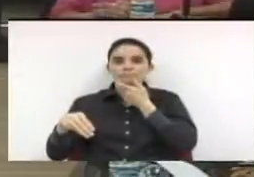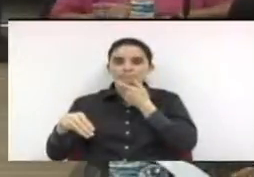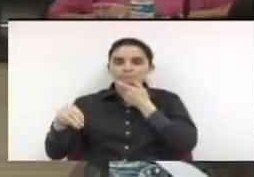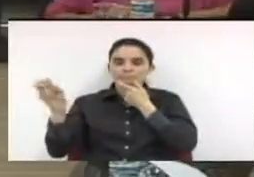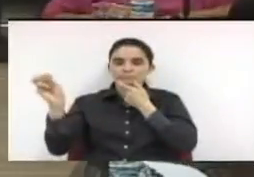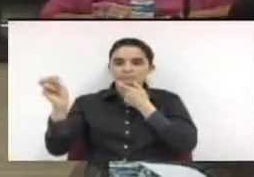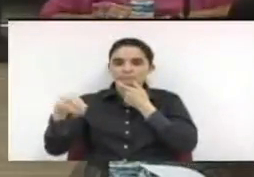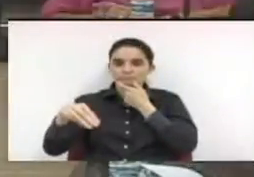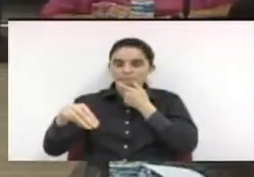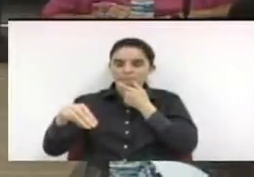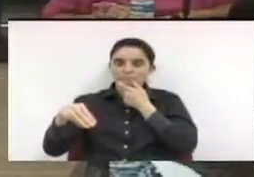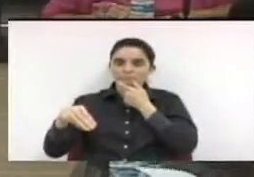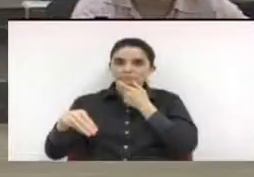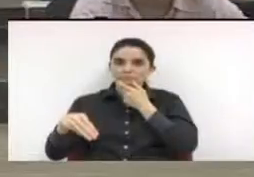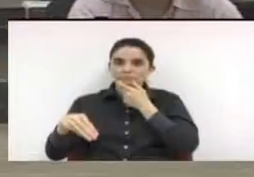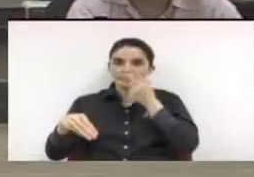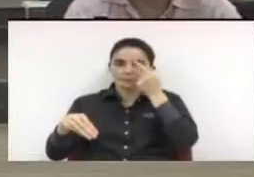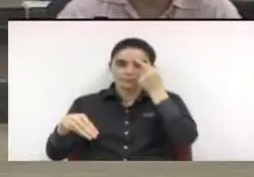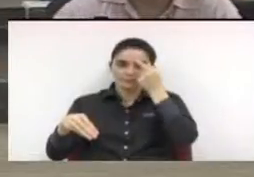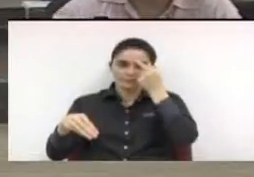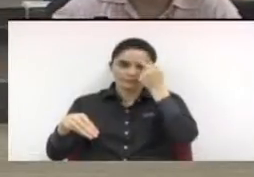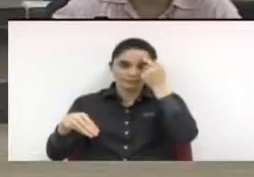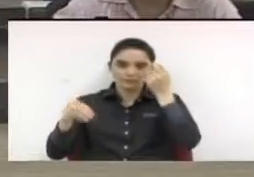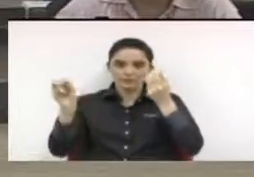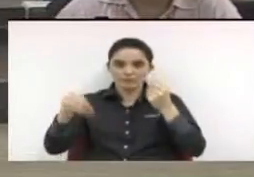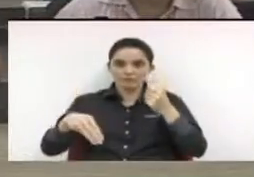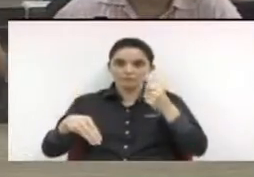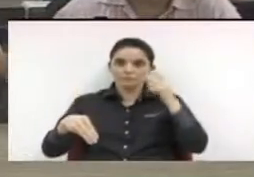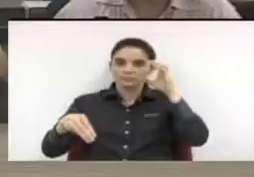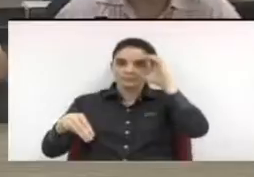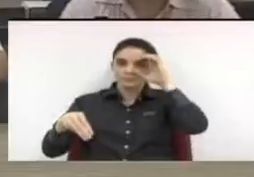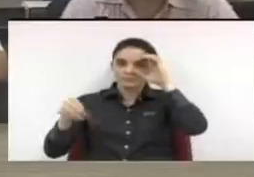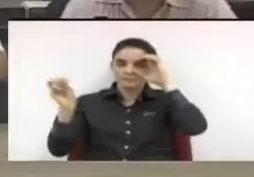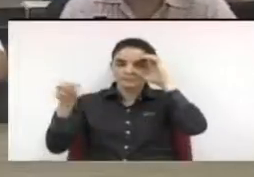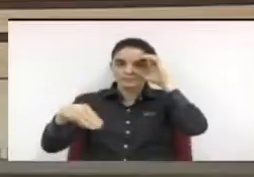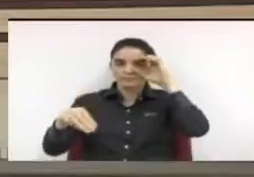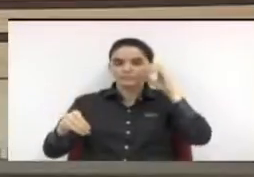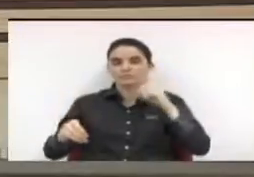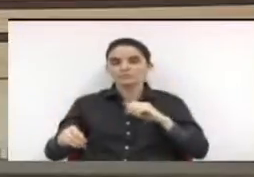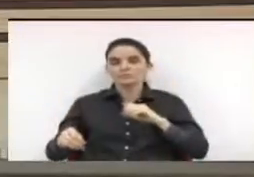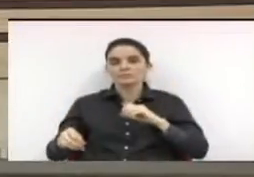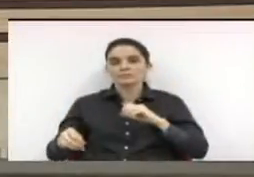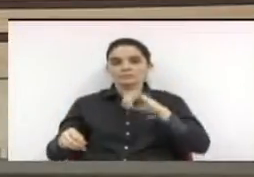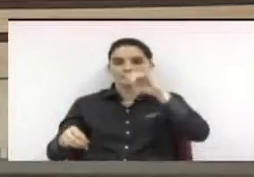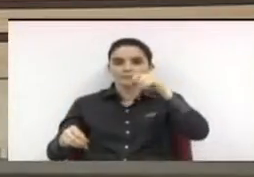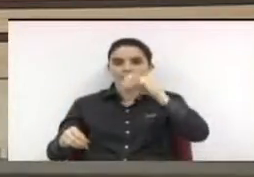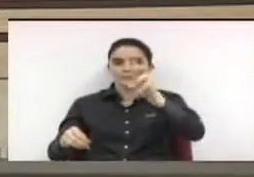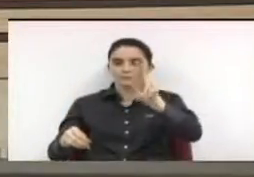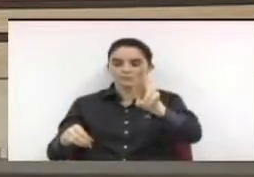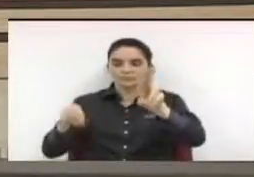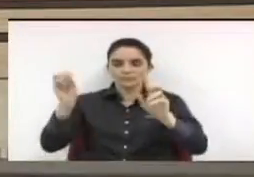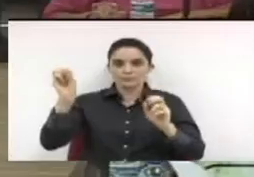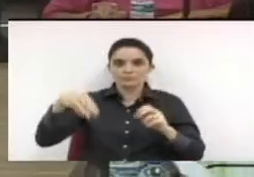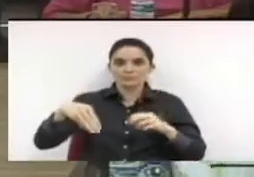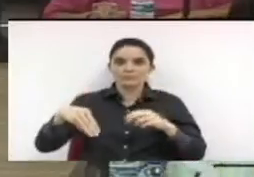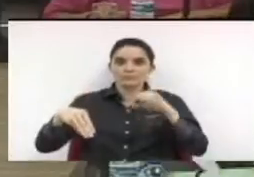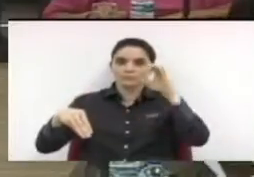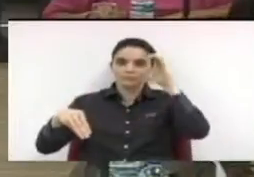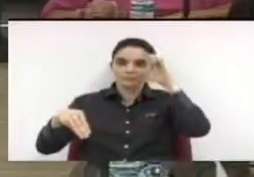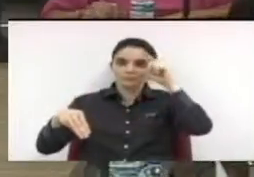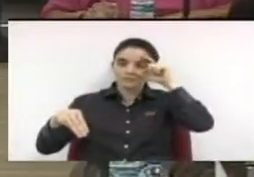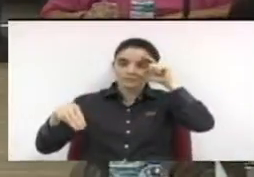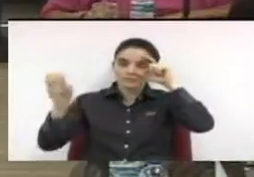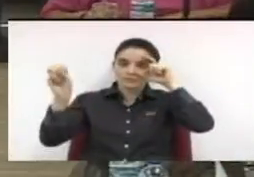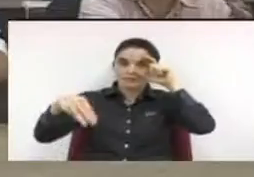Monteiro, Jorge de Freitas, José Couto de Jesus, José Eduardo Monteiro Júnior, José Farid Zaine,